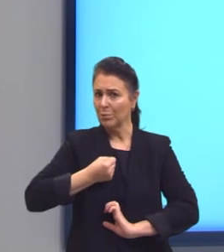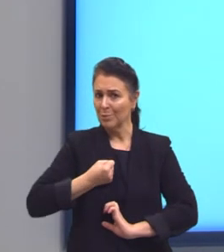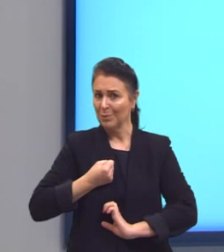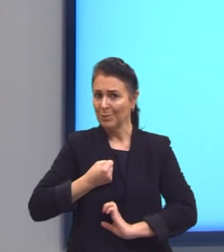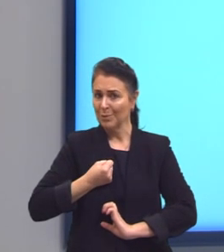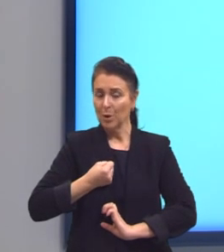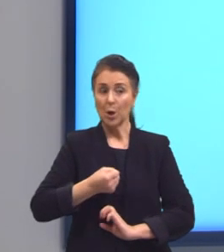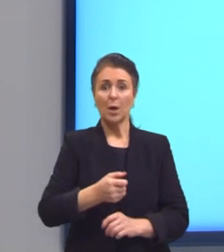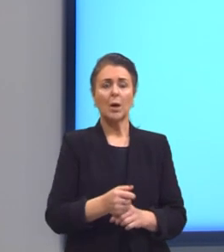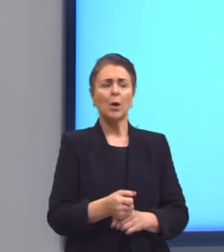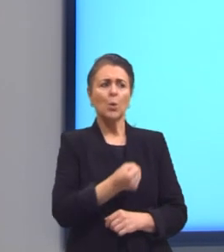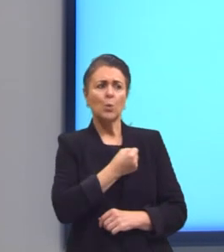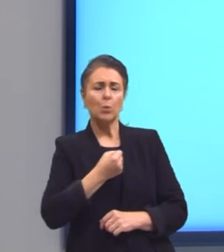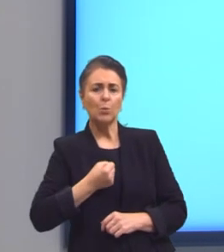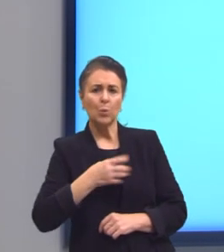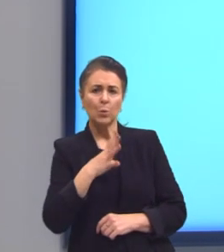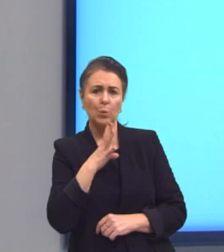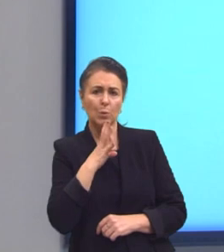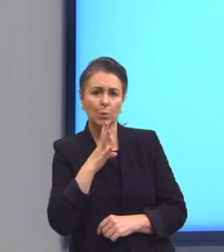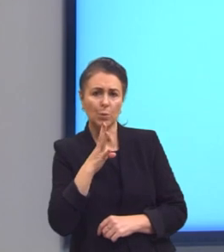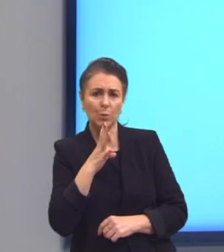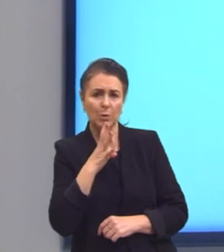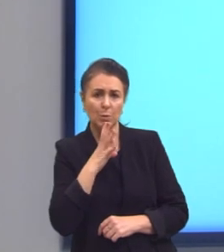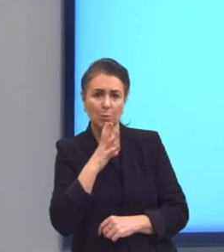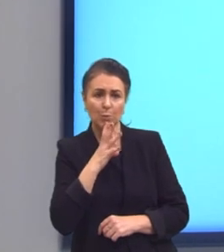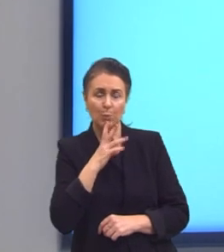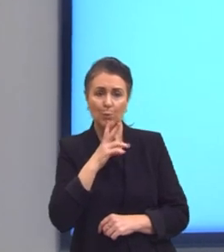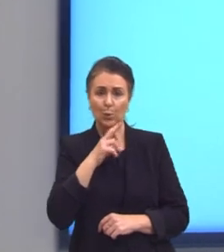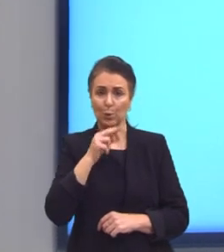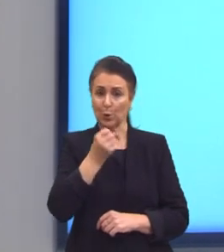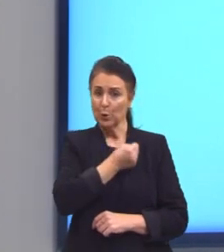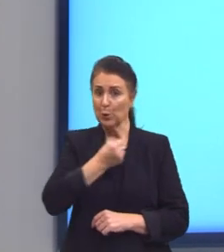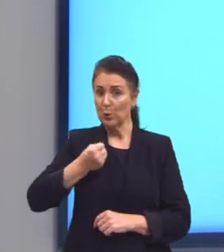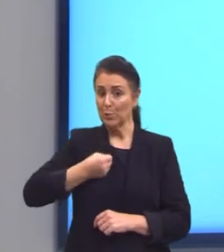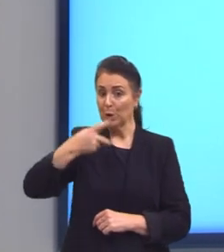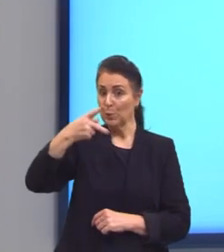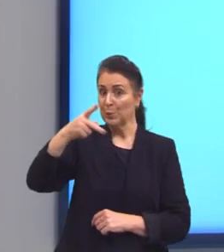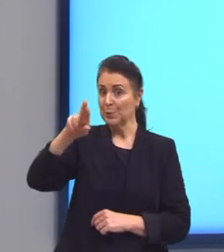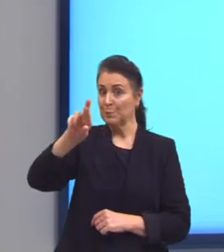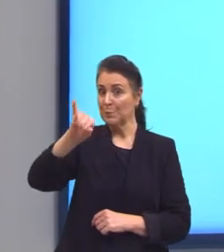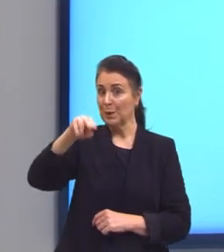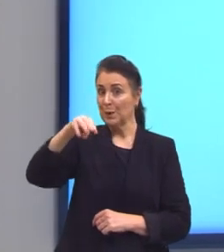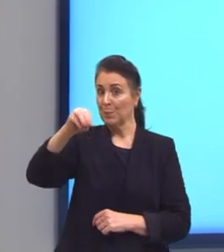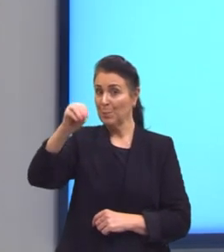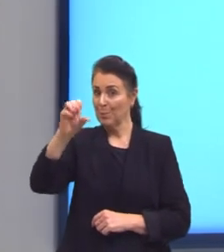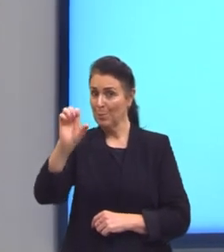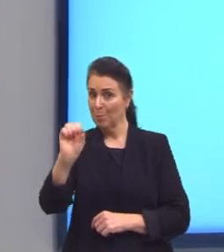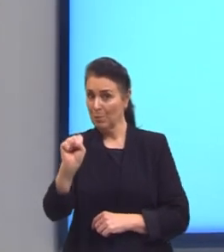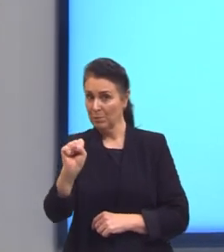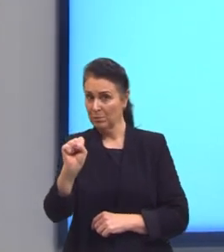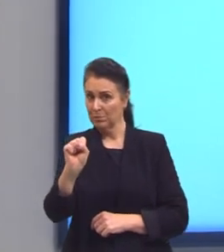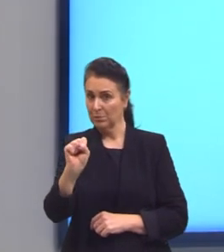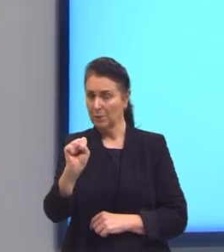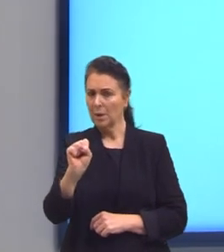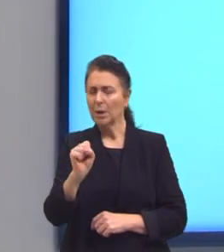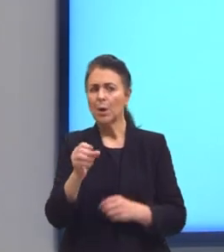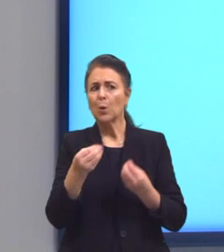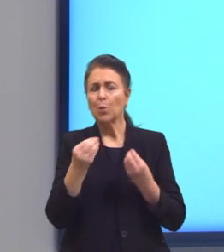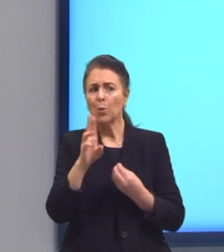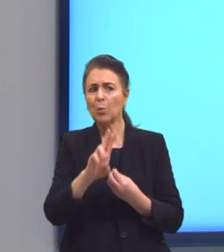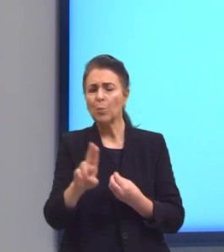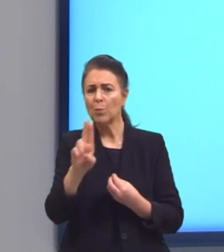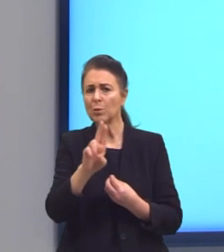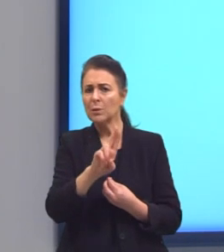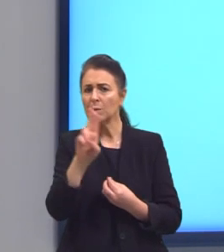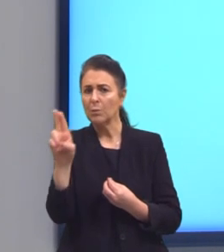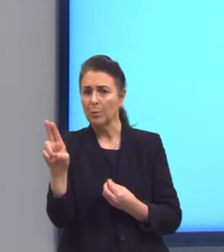Esses números, eles são conhecidos como números primos. O número que não é chamado, não é primo, ele é chamado, então, de